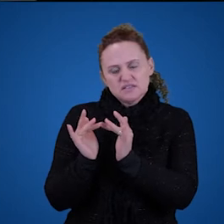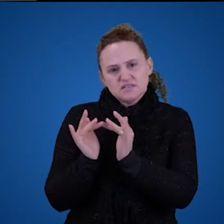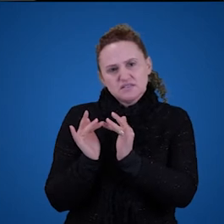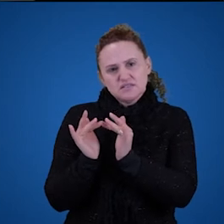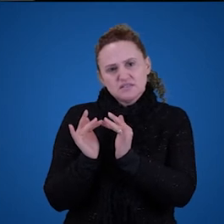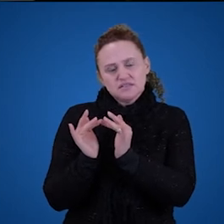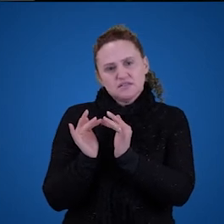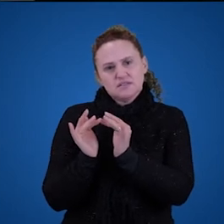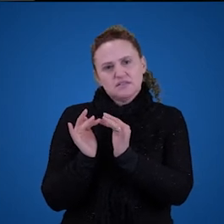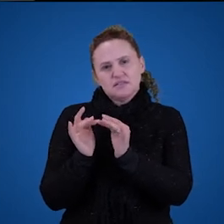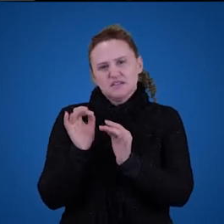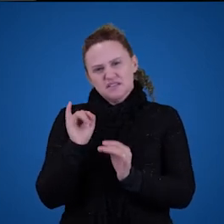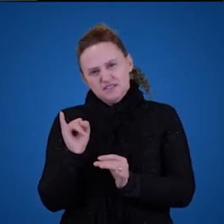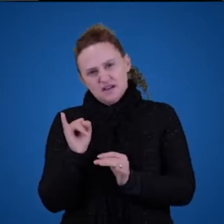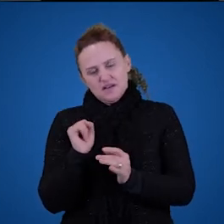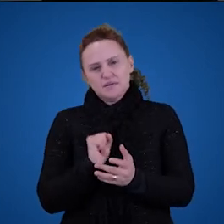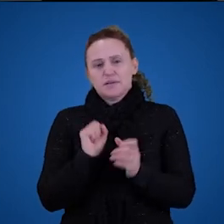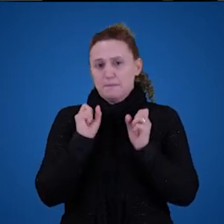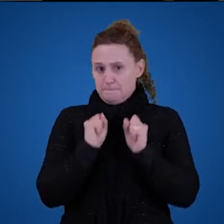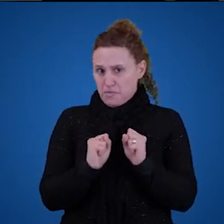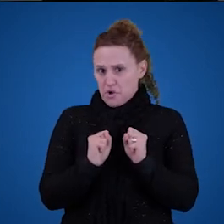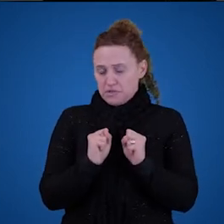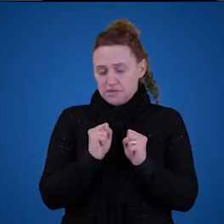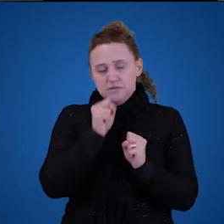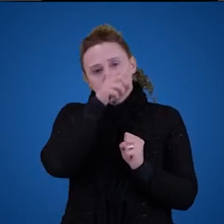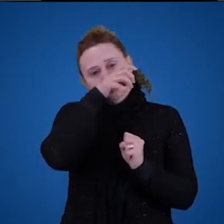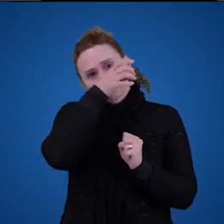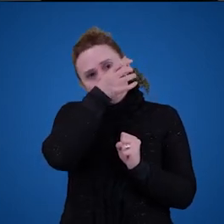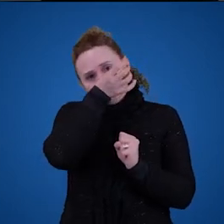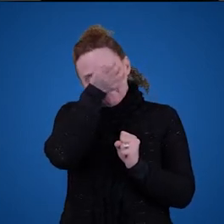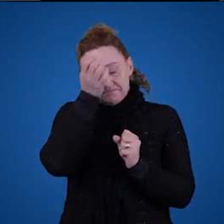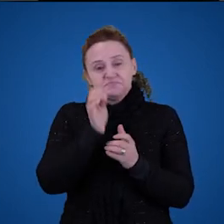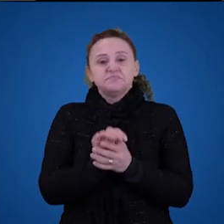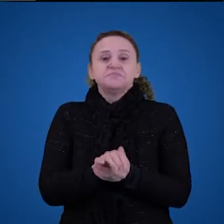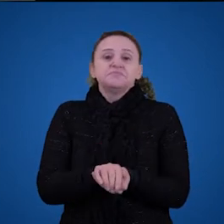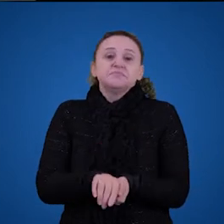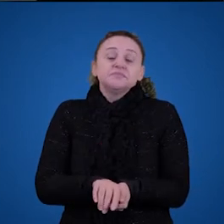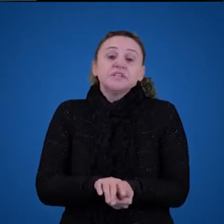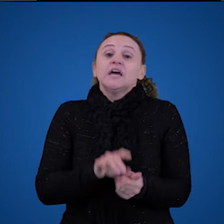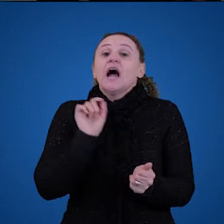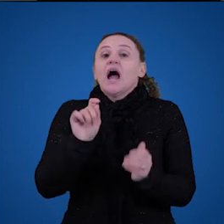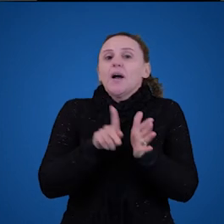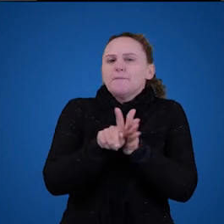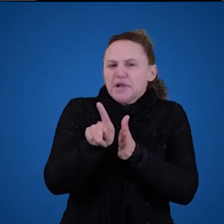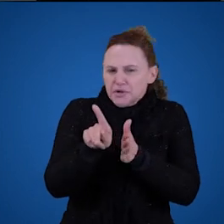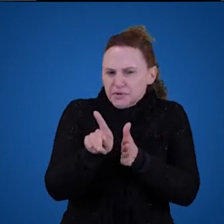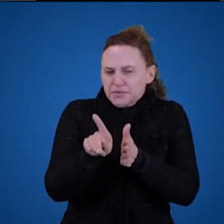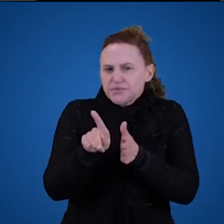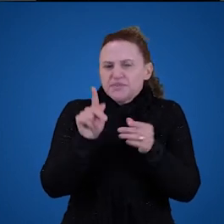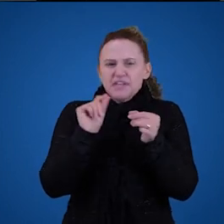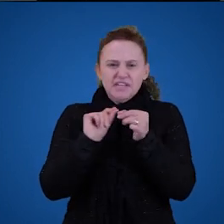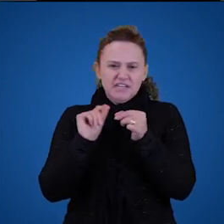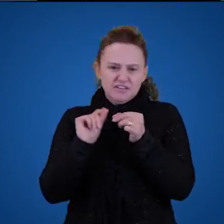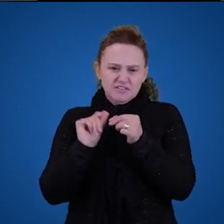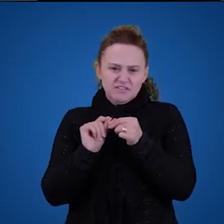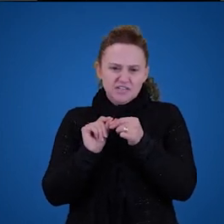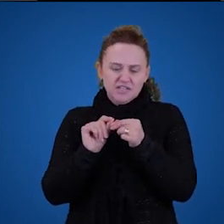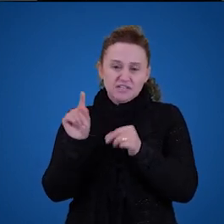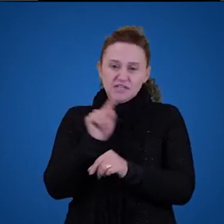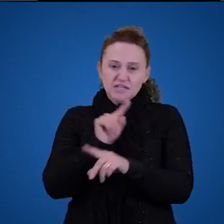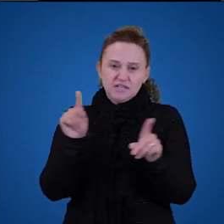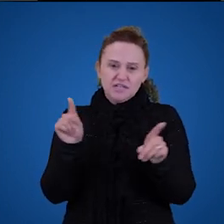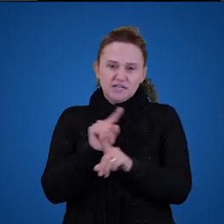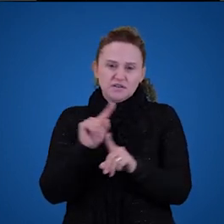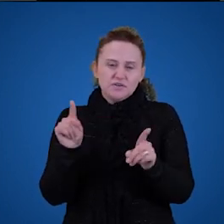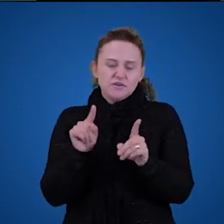Será que isso é possível? A TRS tem um problema, né? A pergunta feita anteriormente não é apenas